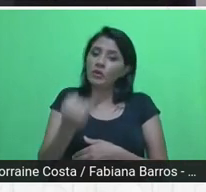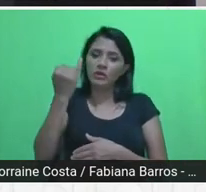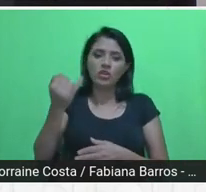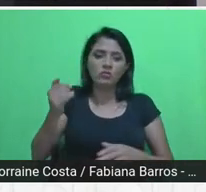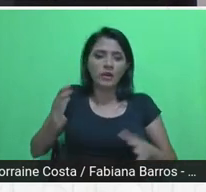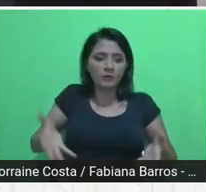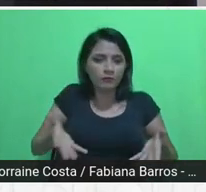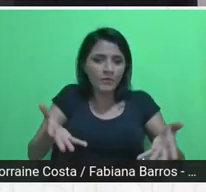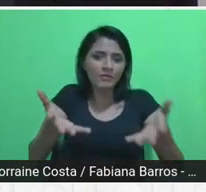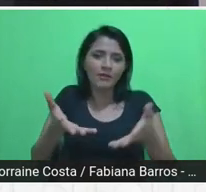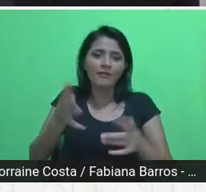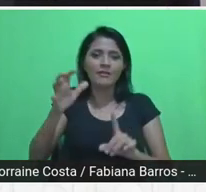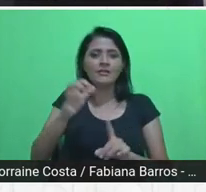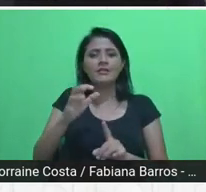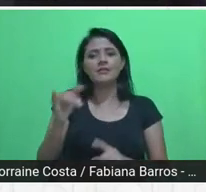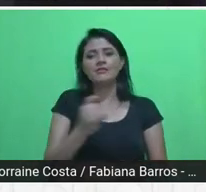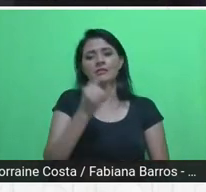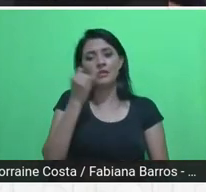social.